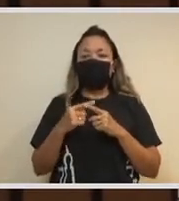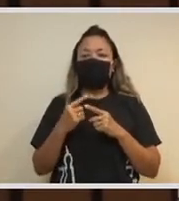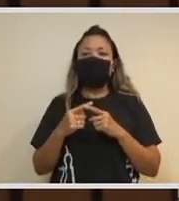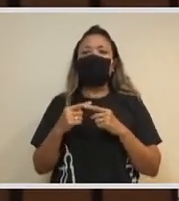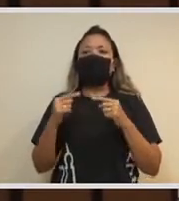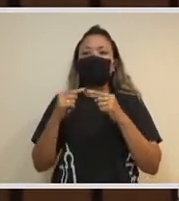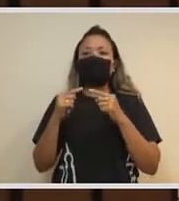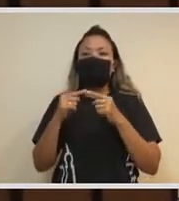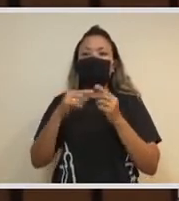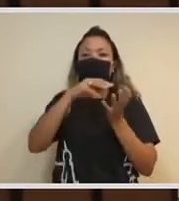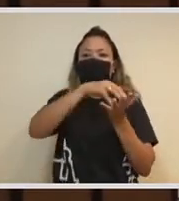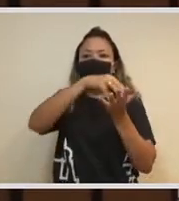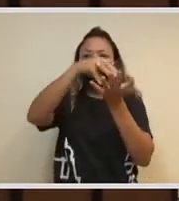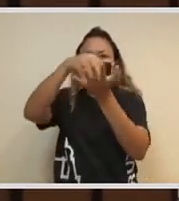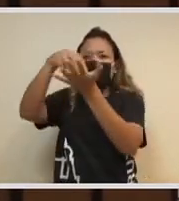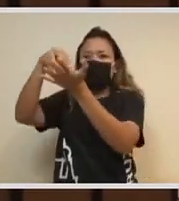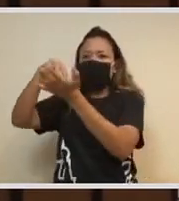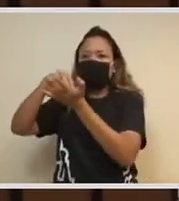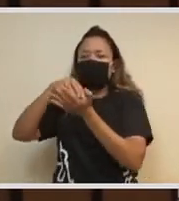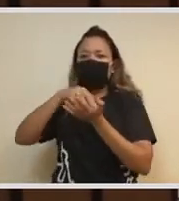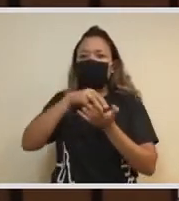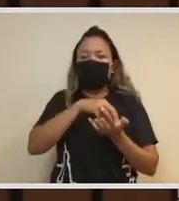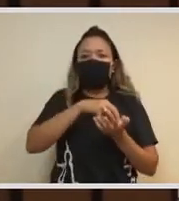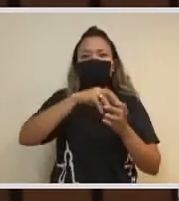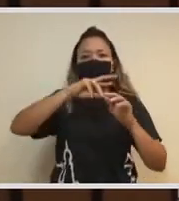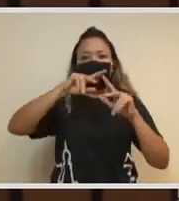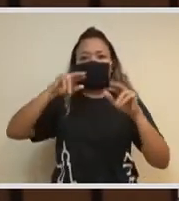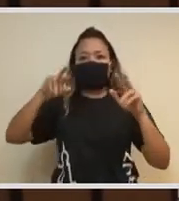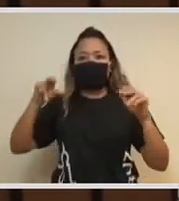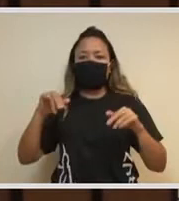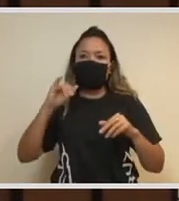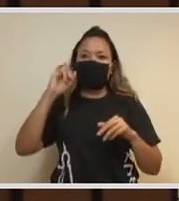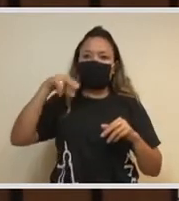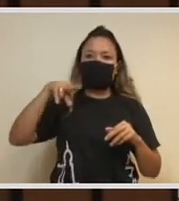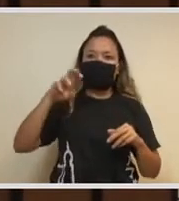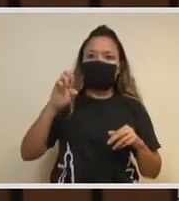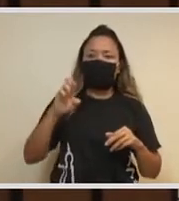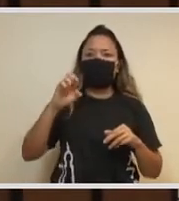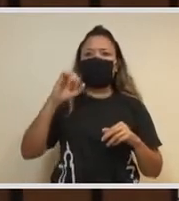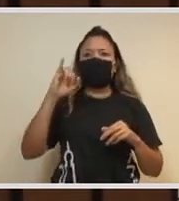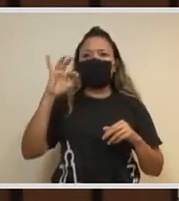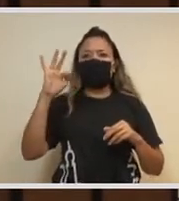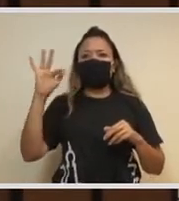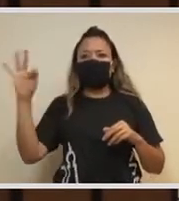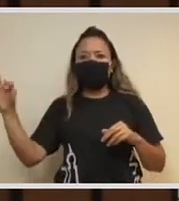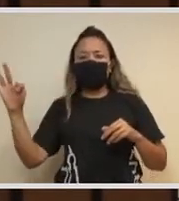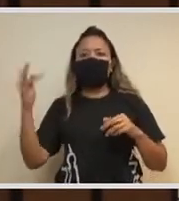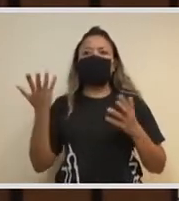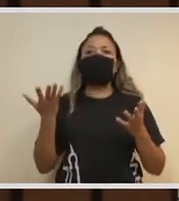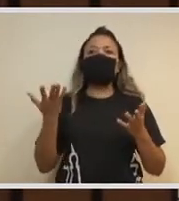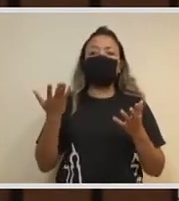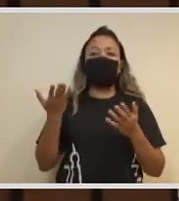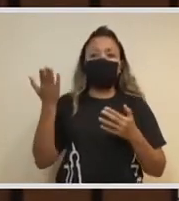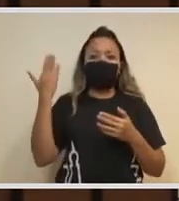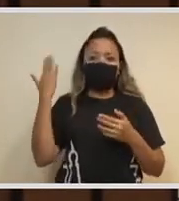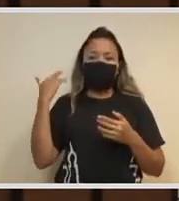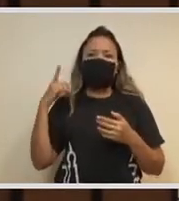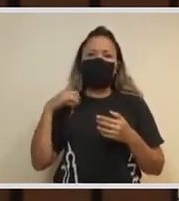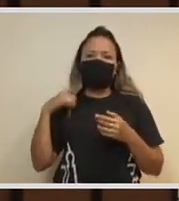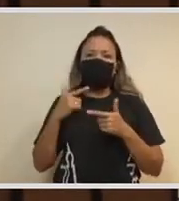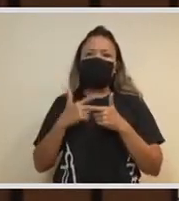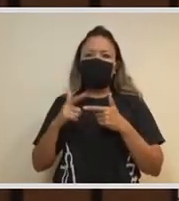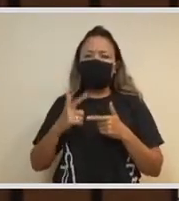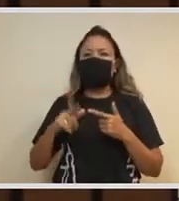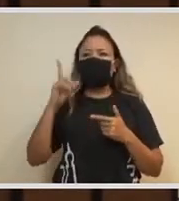Nacionais de Saúde. Esses institutos, o INE, o IFF, também foram muito desafiados